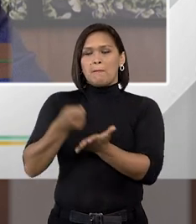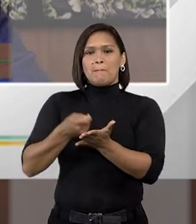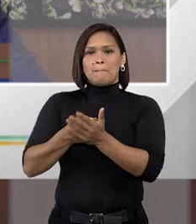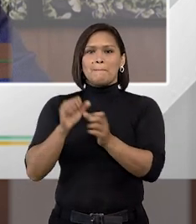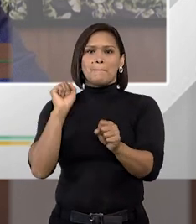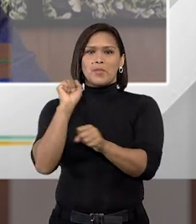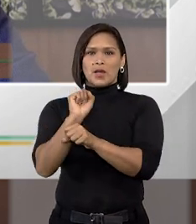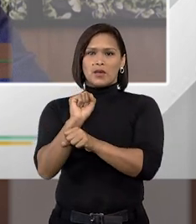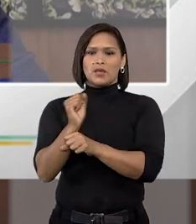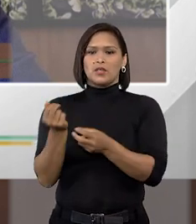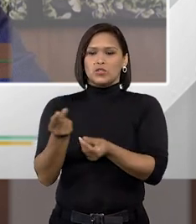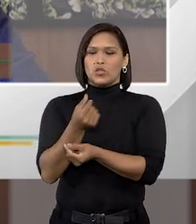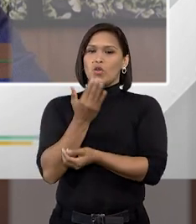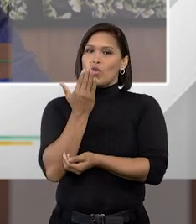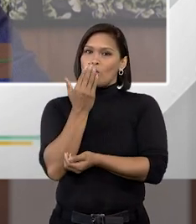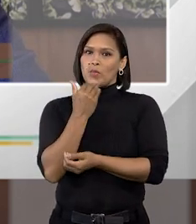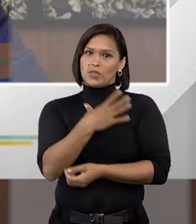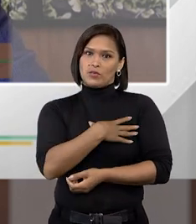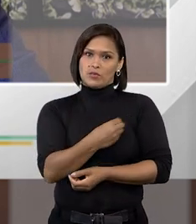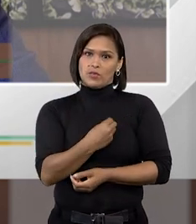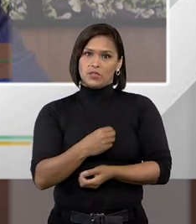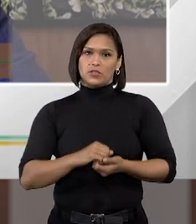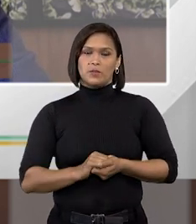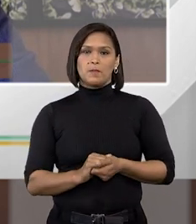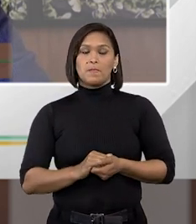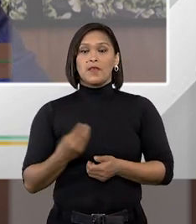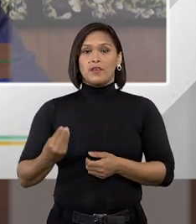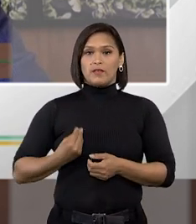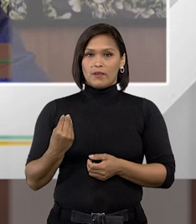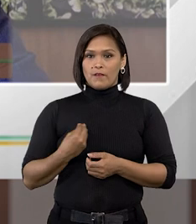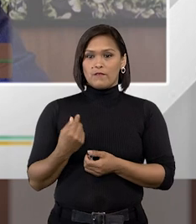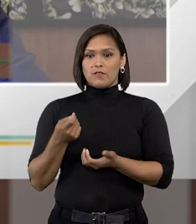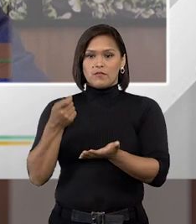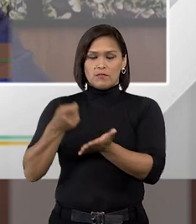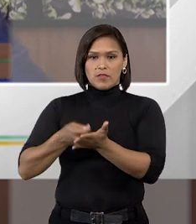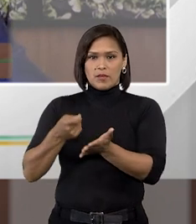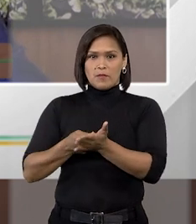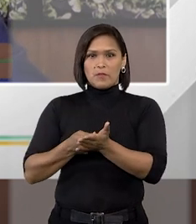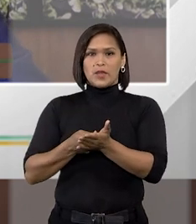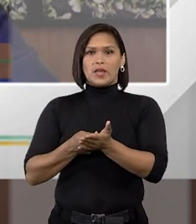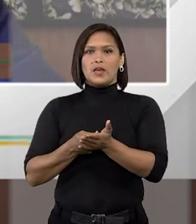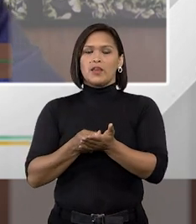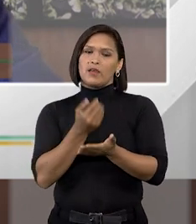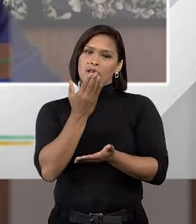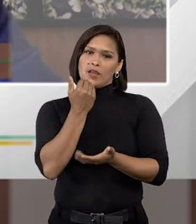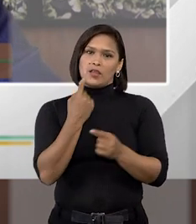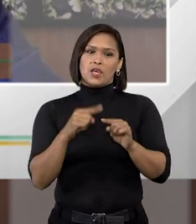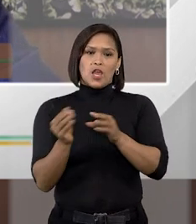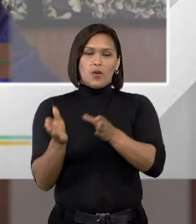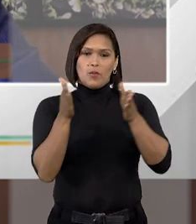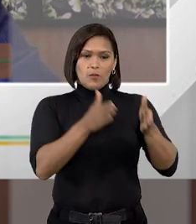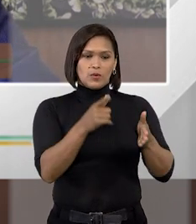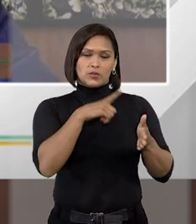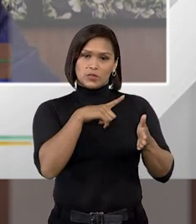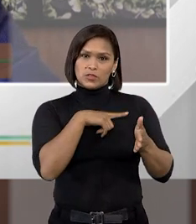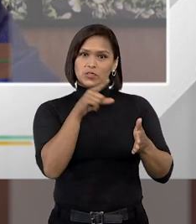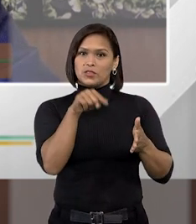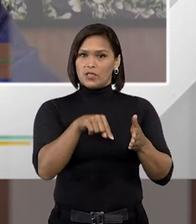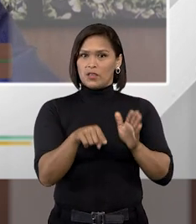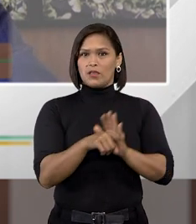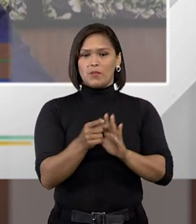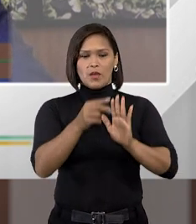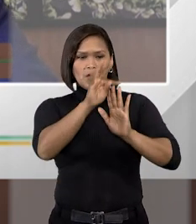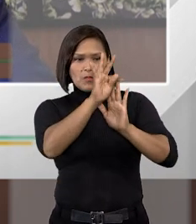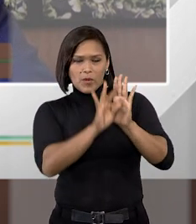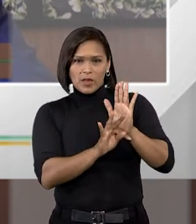o sustento dos filhos é um dever a pensão alimentícia por outro lado a gente tem uma